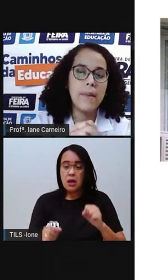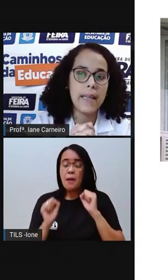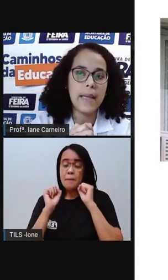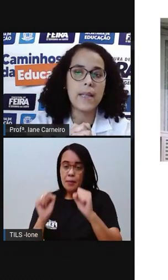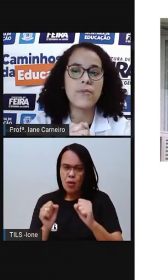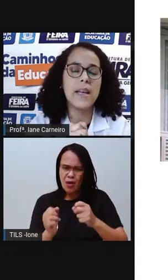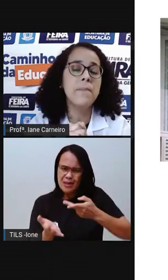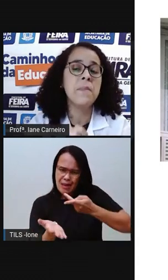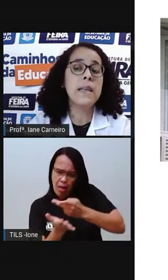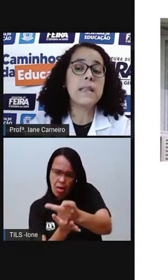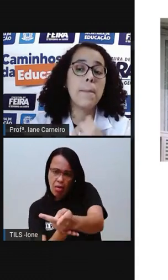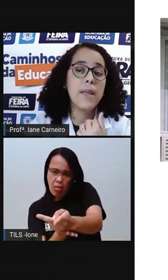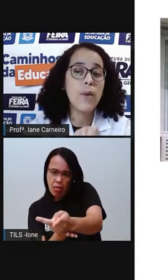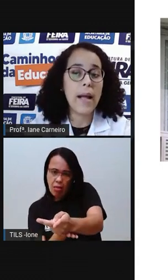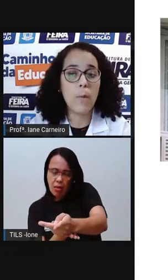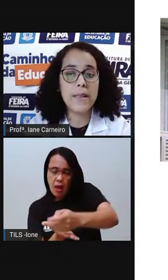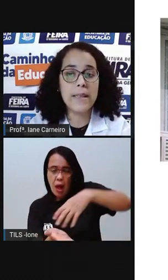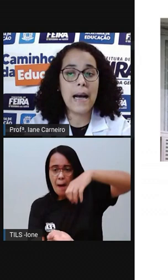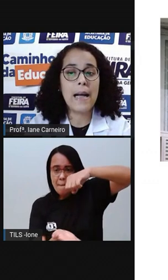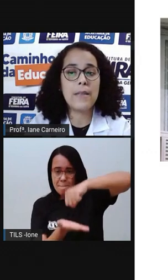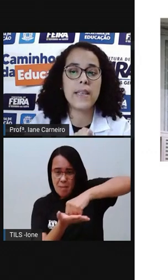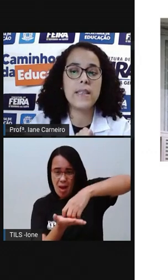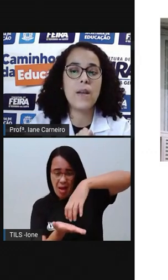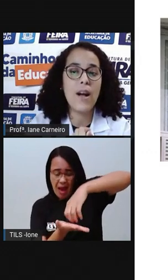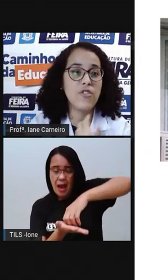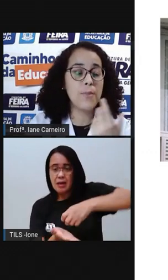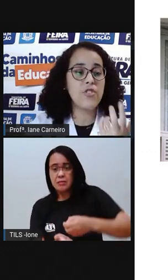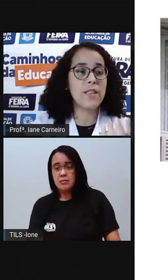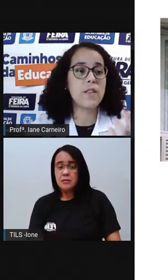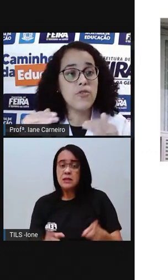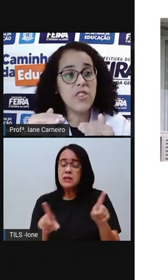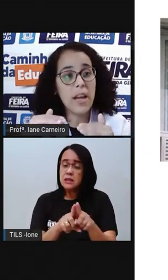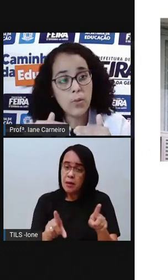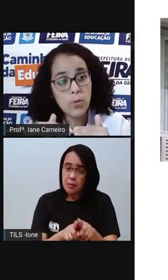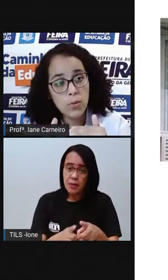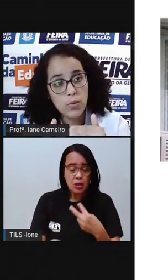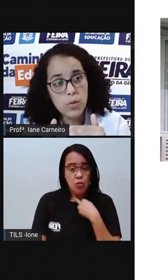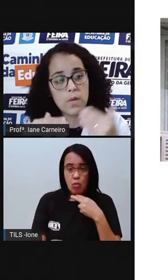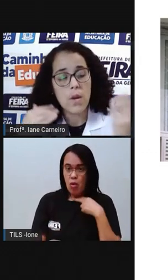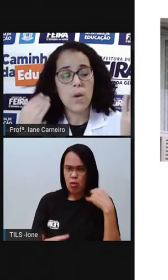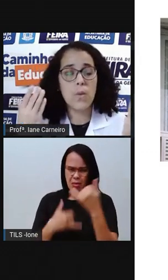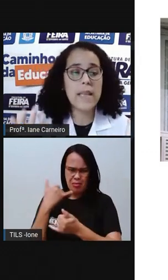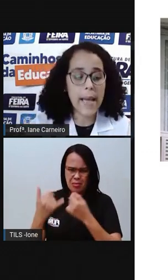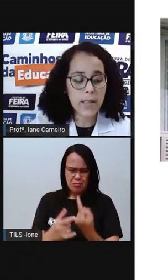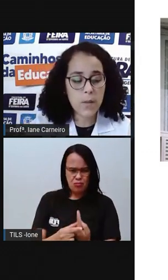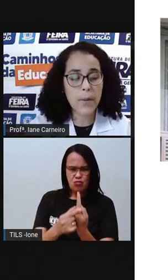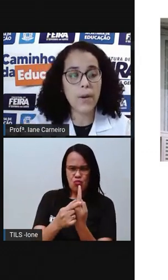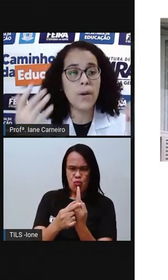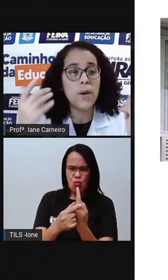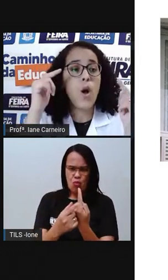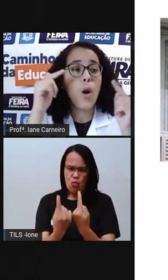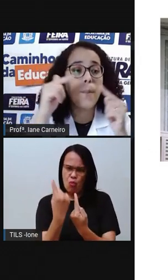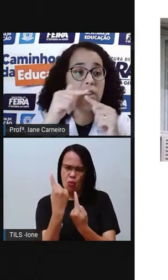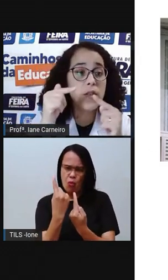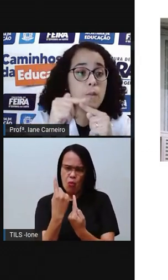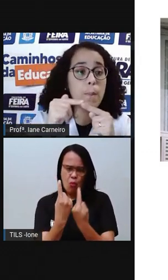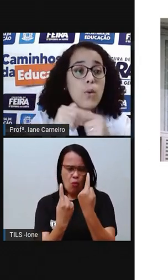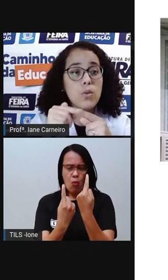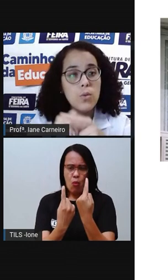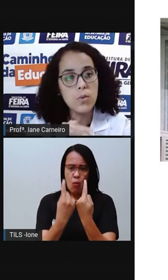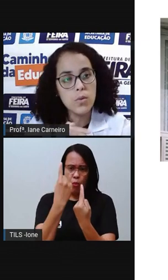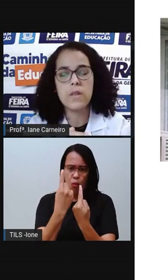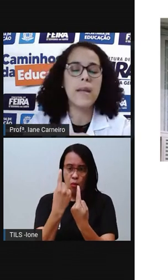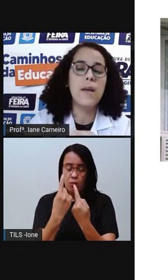com aquele brinquedo, né? Também o recomendado é que não haja objetos pontiagudos. O que é isso para objetos